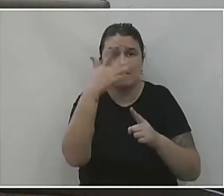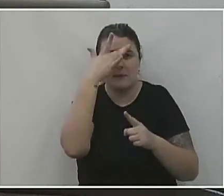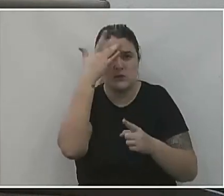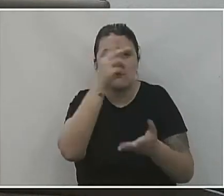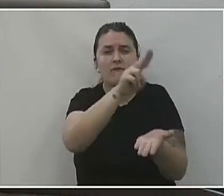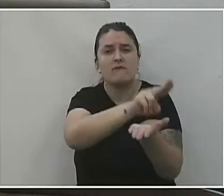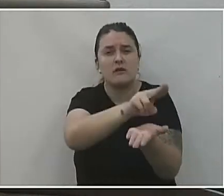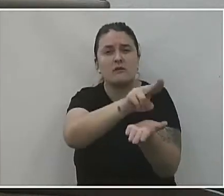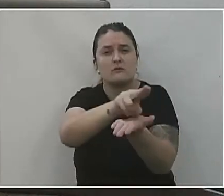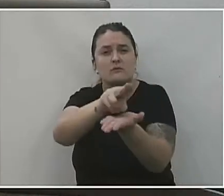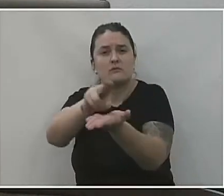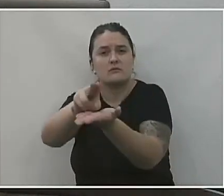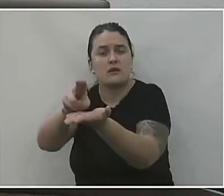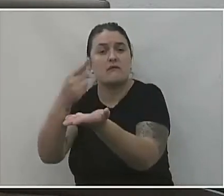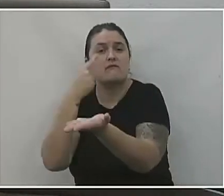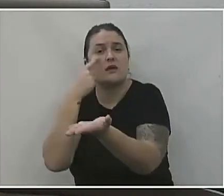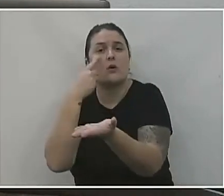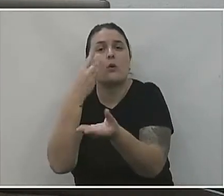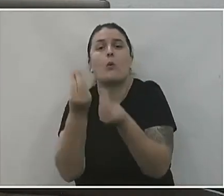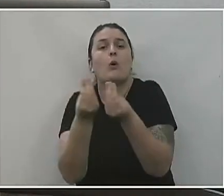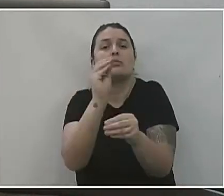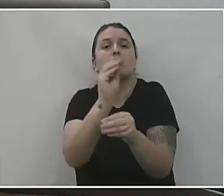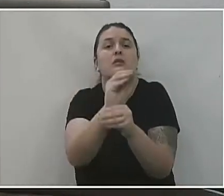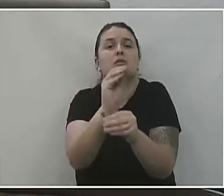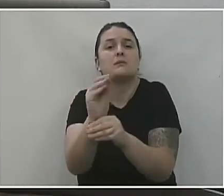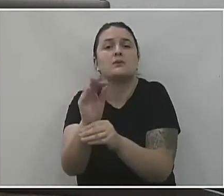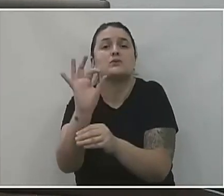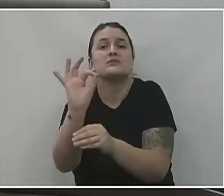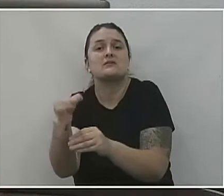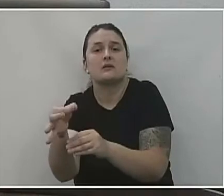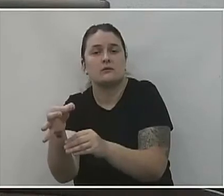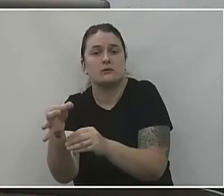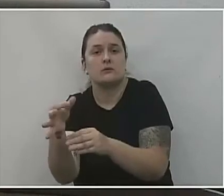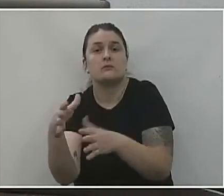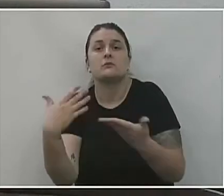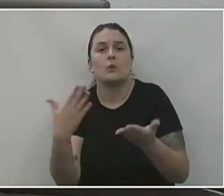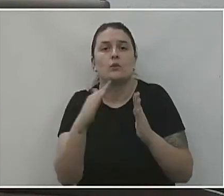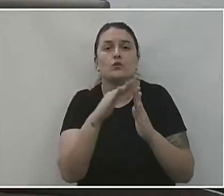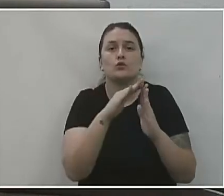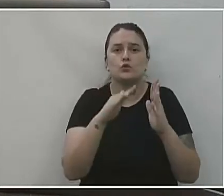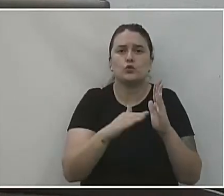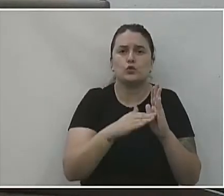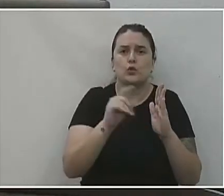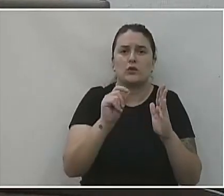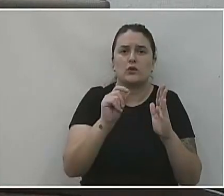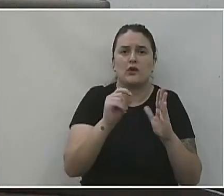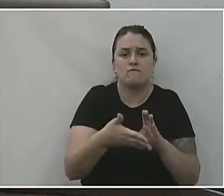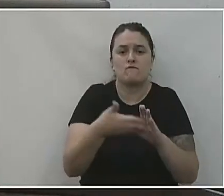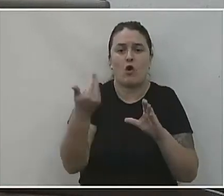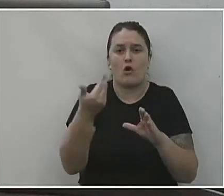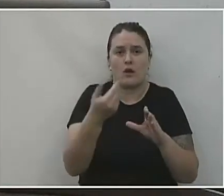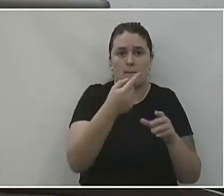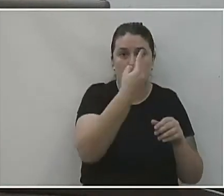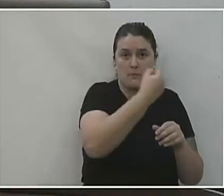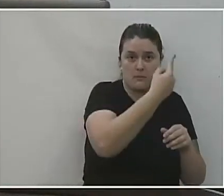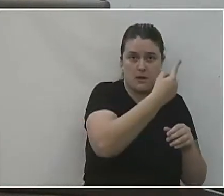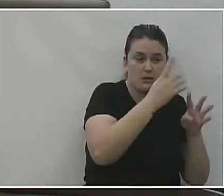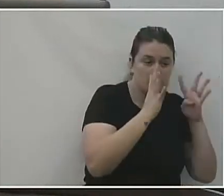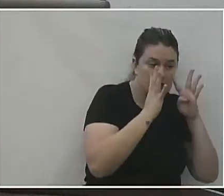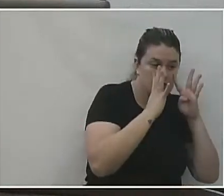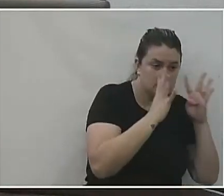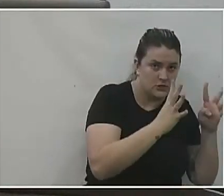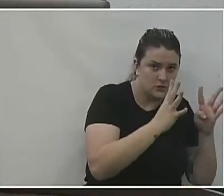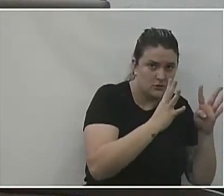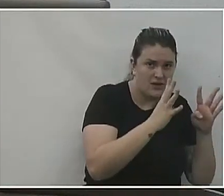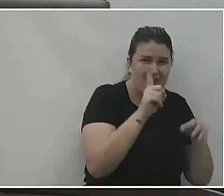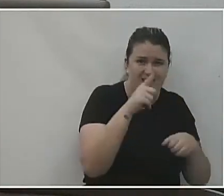internados, para ter uma condição de tratamento mais efetivo. Então, tudo que está fora da atenção primária, que tem